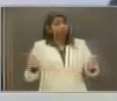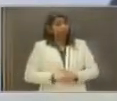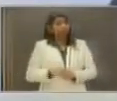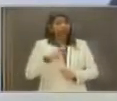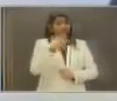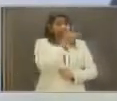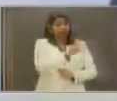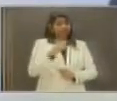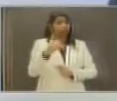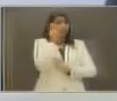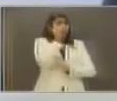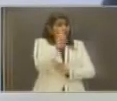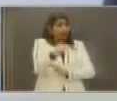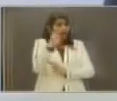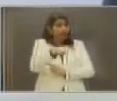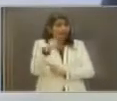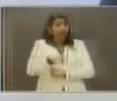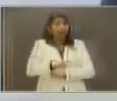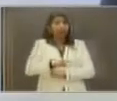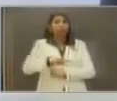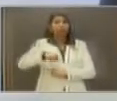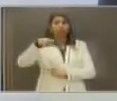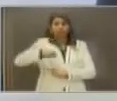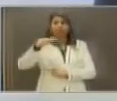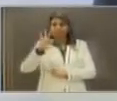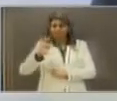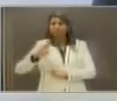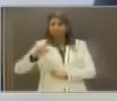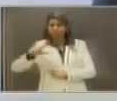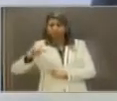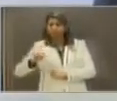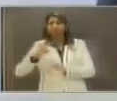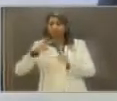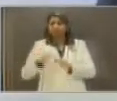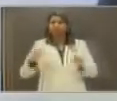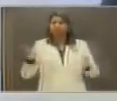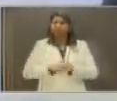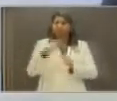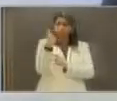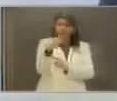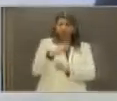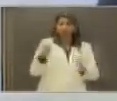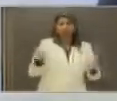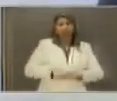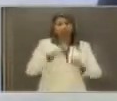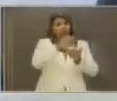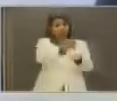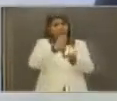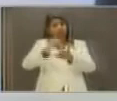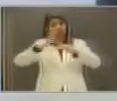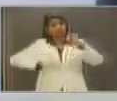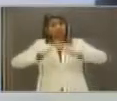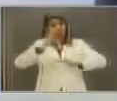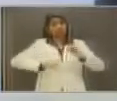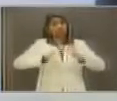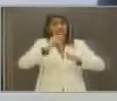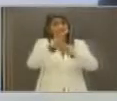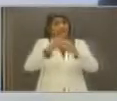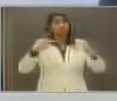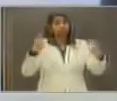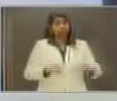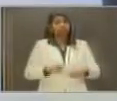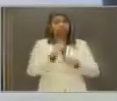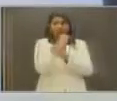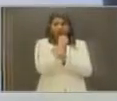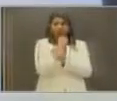investido no Bolsa Família, teremos também um real para investimento na capacitação dessas pessoas. Isso é importante, garantir que as pessoas